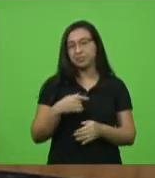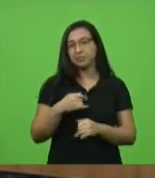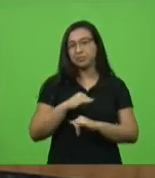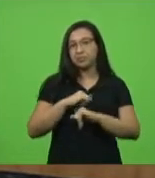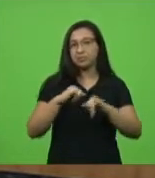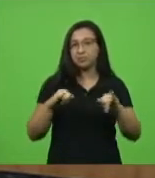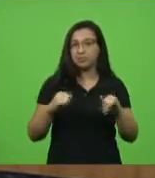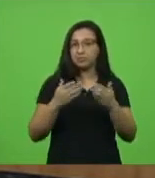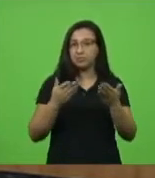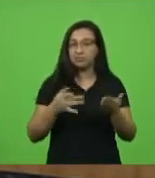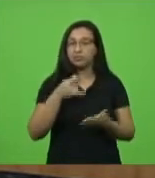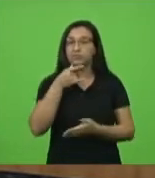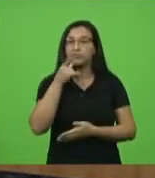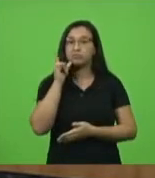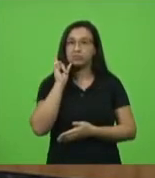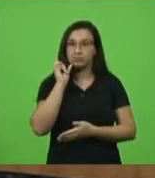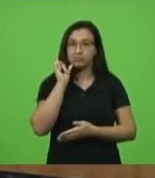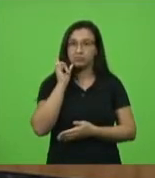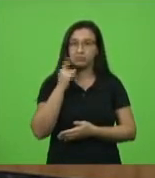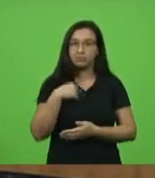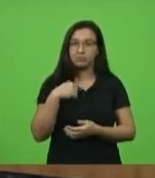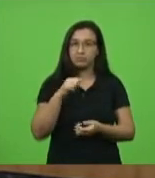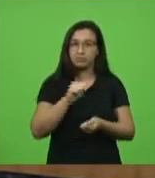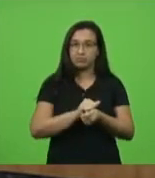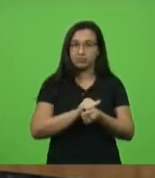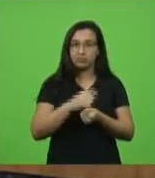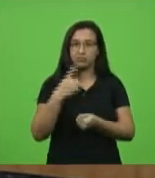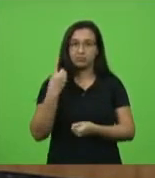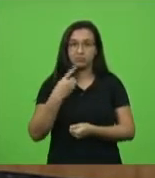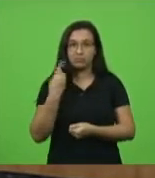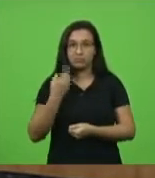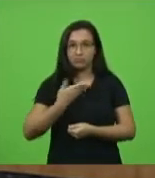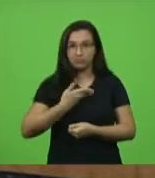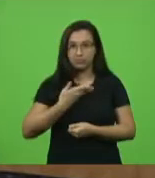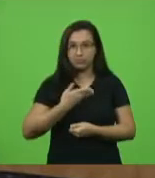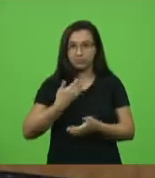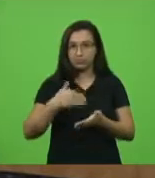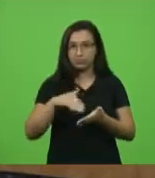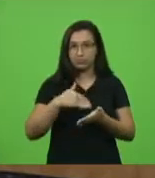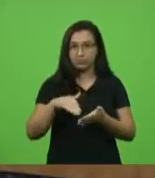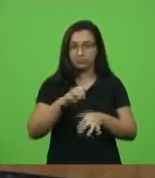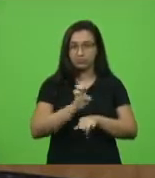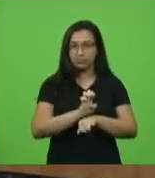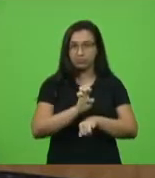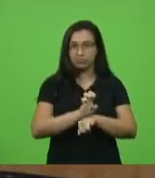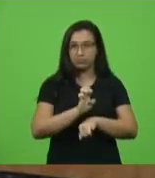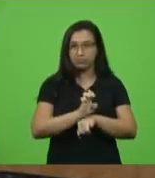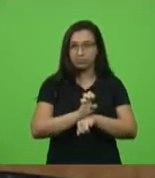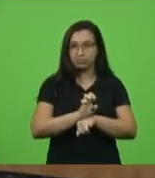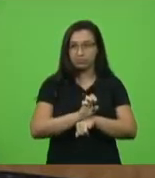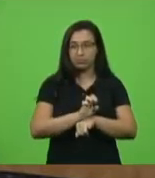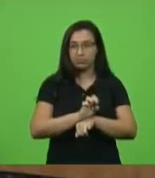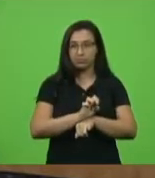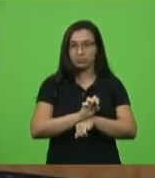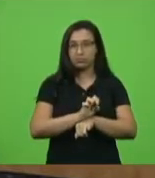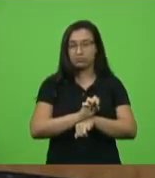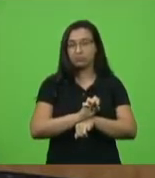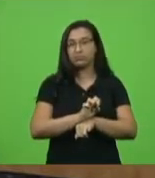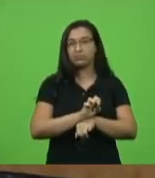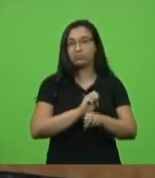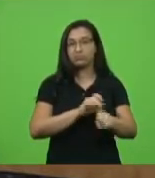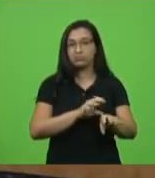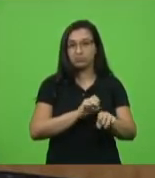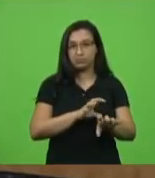que ontem eu estive com o deputado, colega nosso e secretário de Estado da Educação, e levamos a ele esse